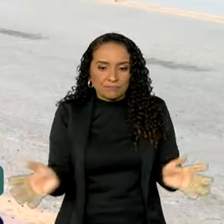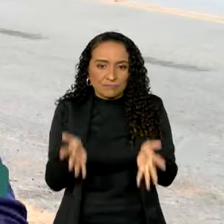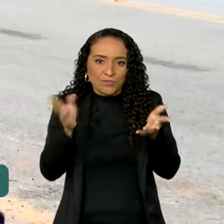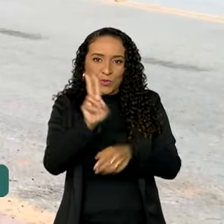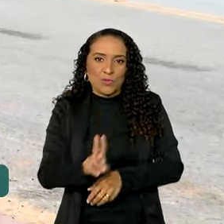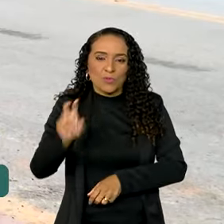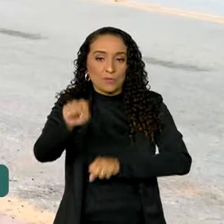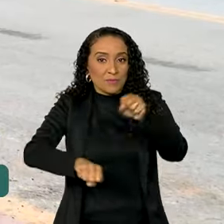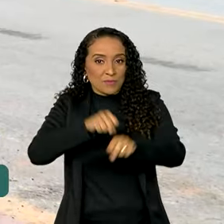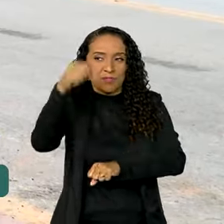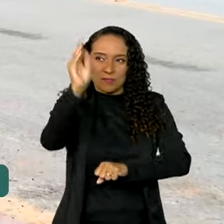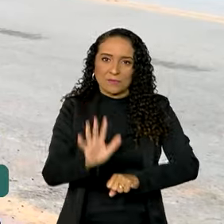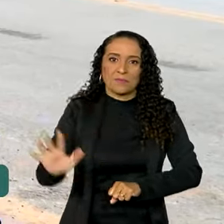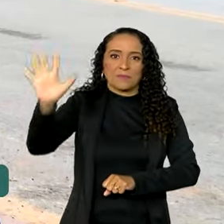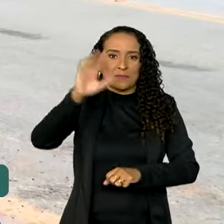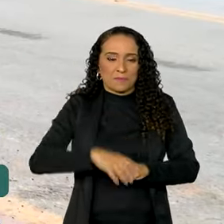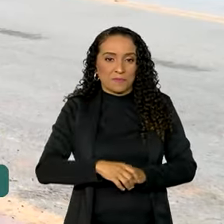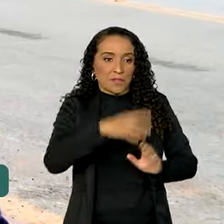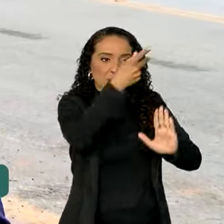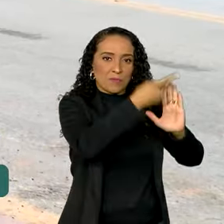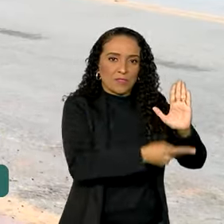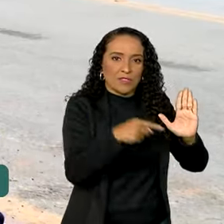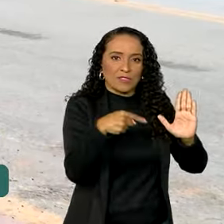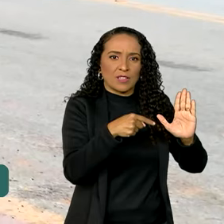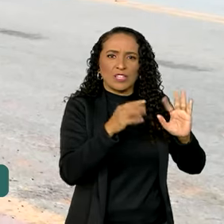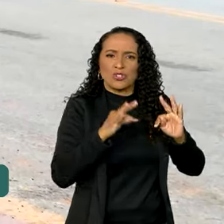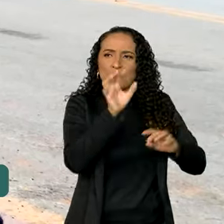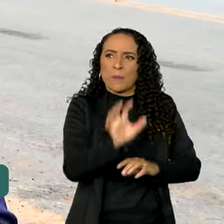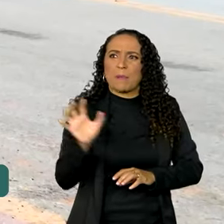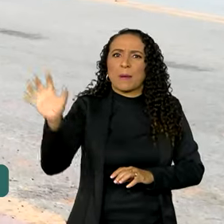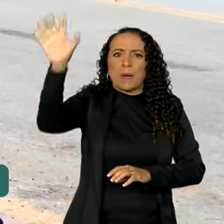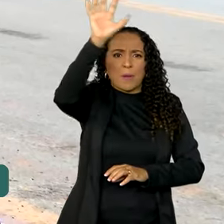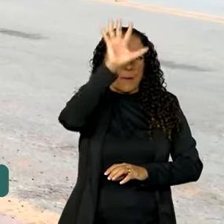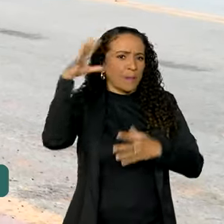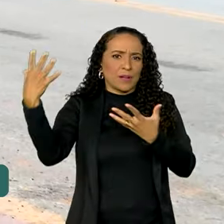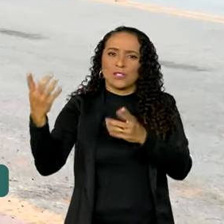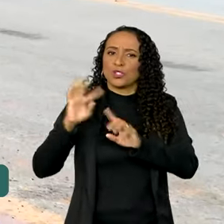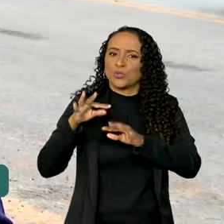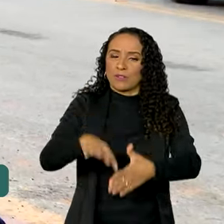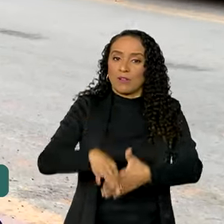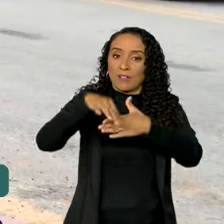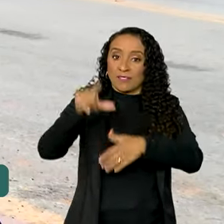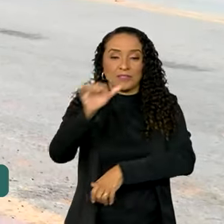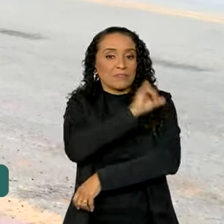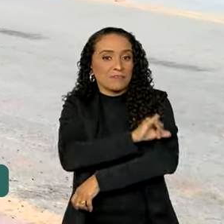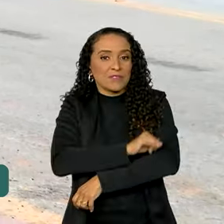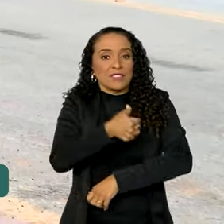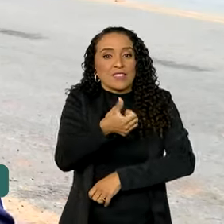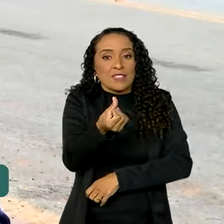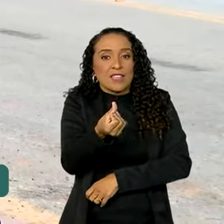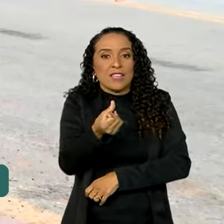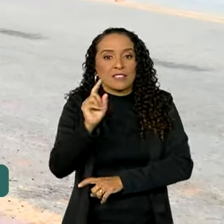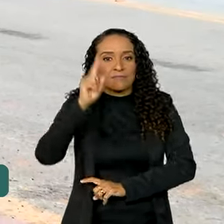o uso de bicicletas no país. Os projetos vieram de todos os cantos do Brasil. O líder é o Rio de Janeiro, com 16